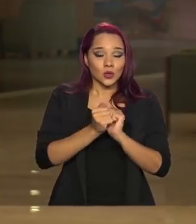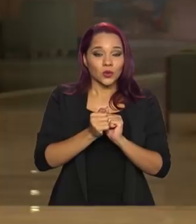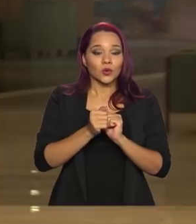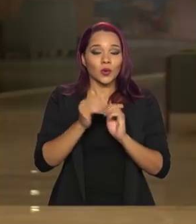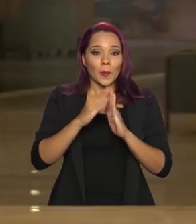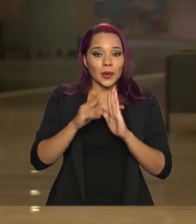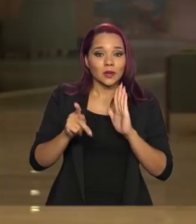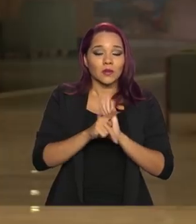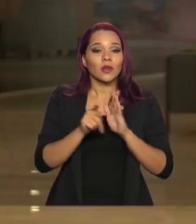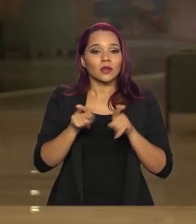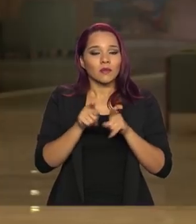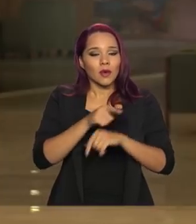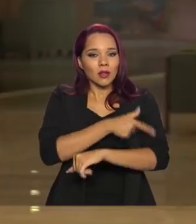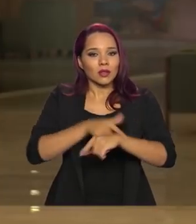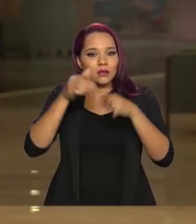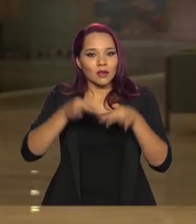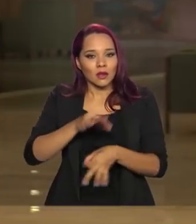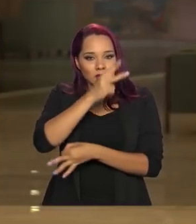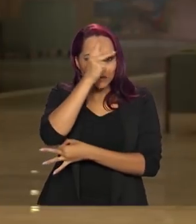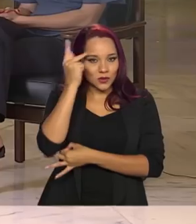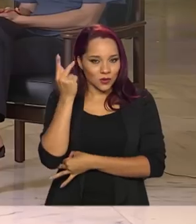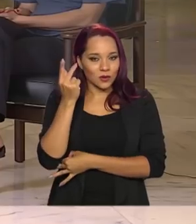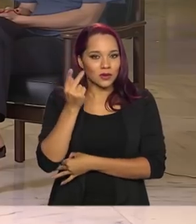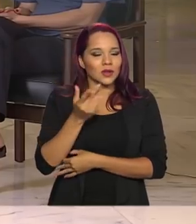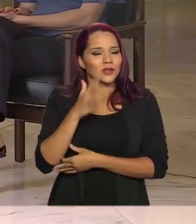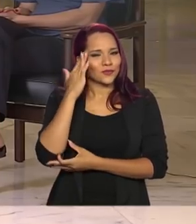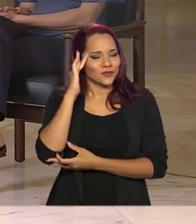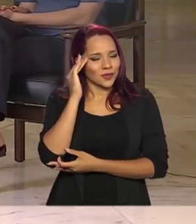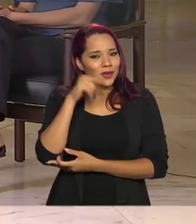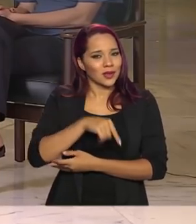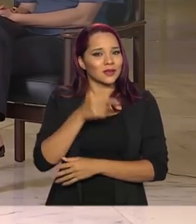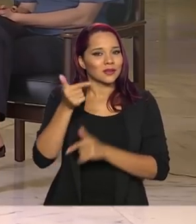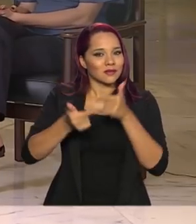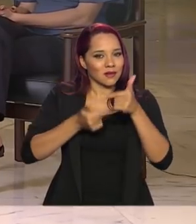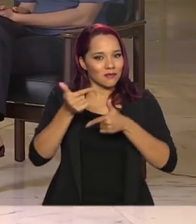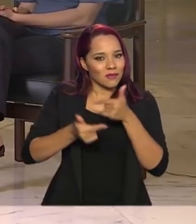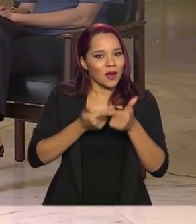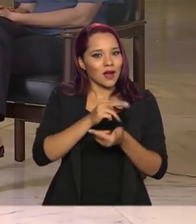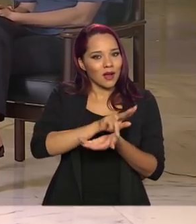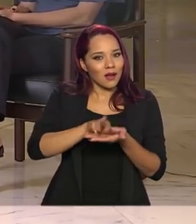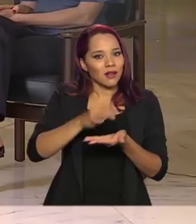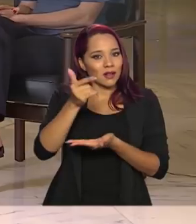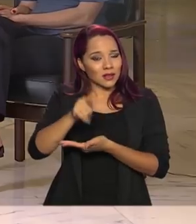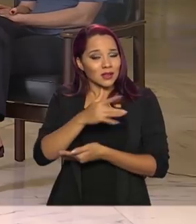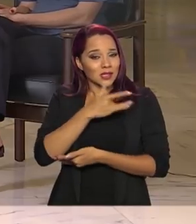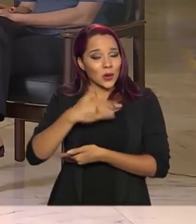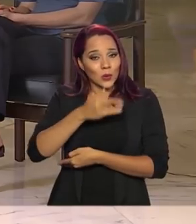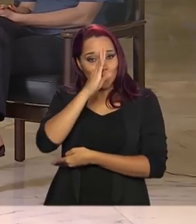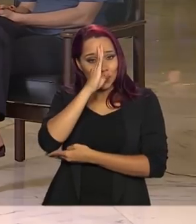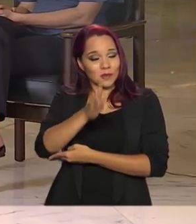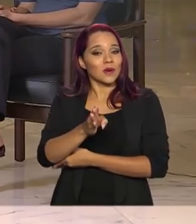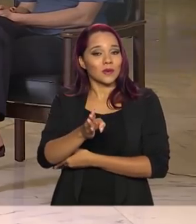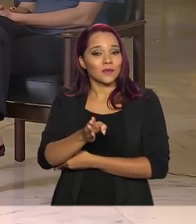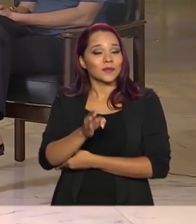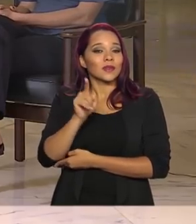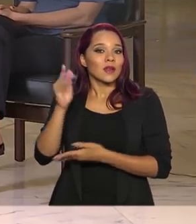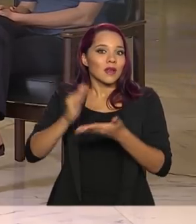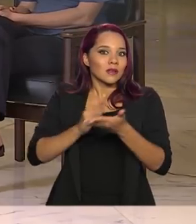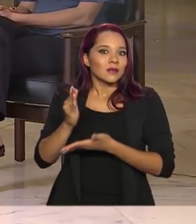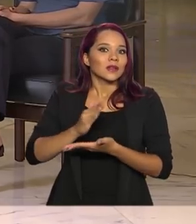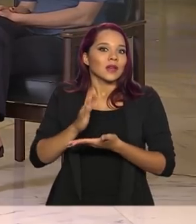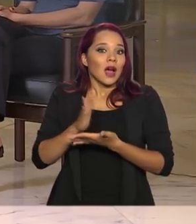patrimônio, mas da integridade das pessoas. Nós entendemos que essas ações da saúde são prioritárias e, muitas vezes, a